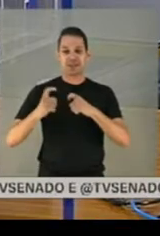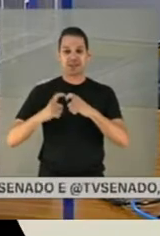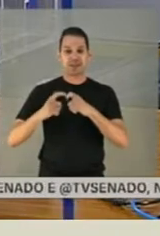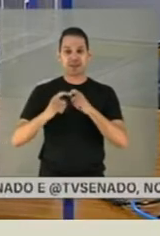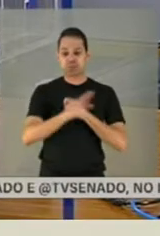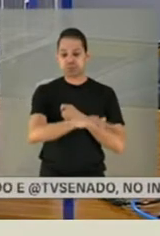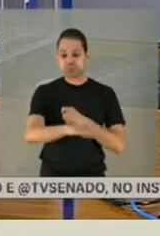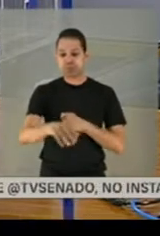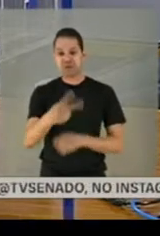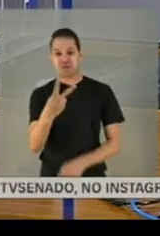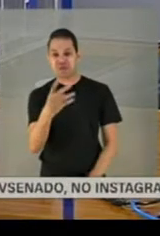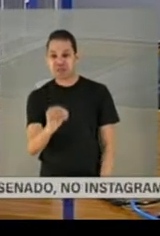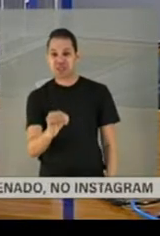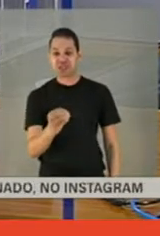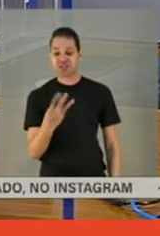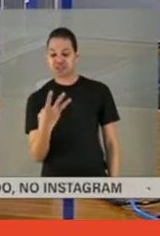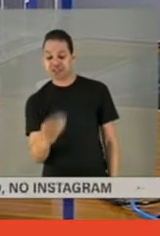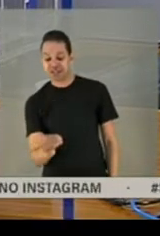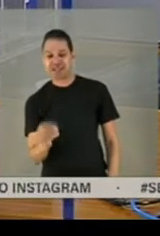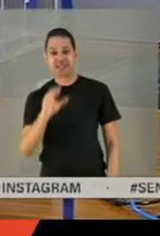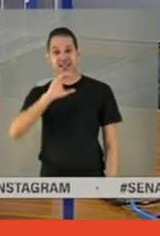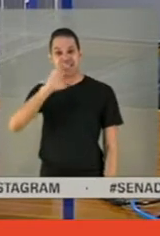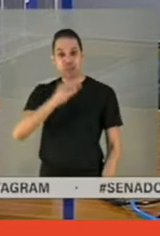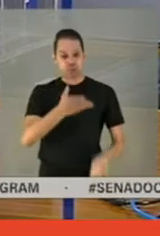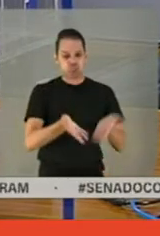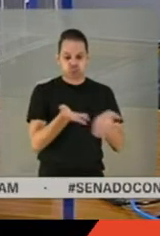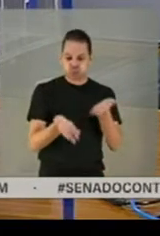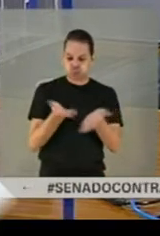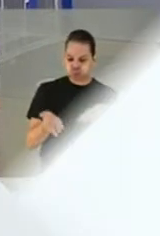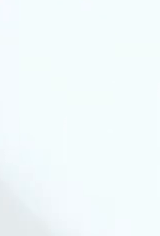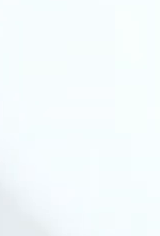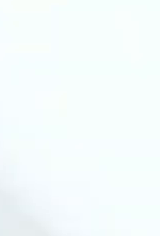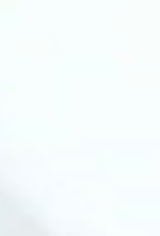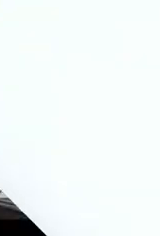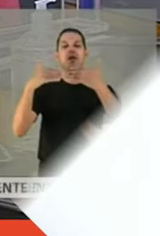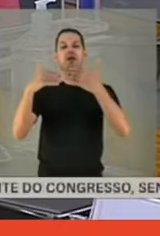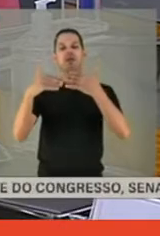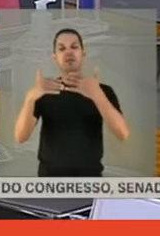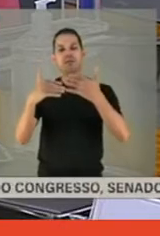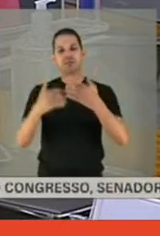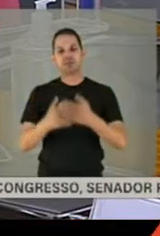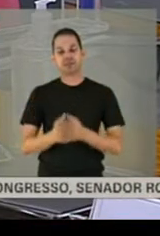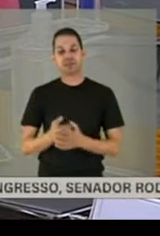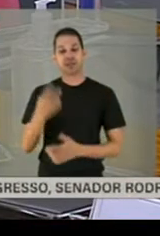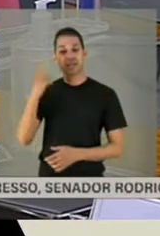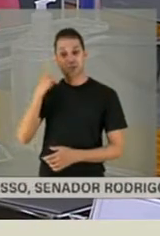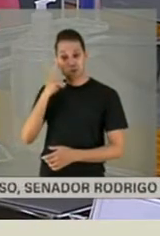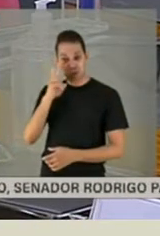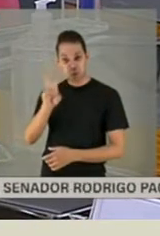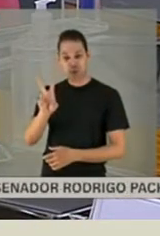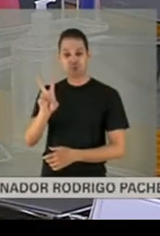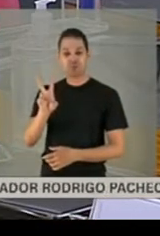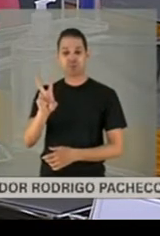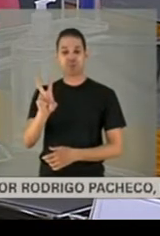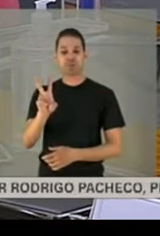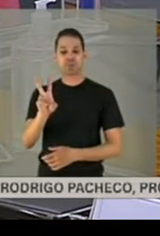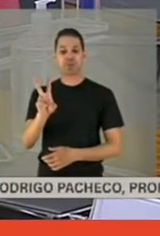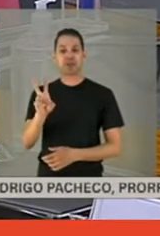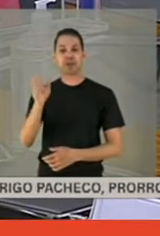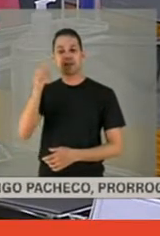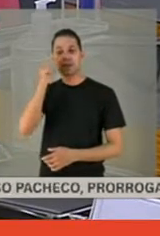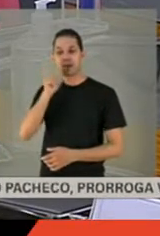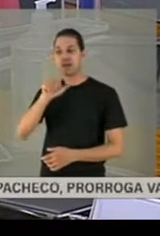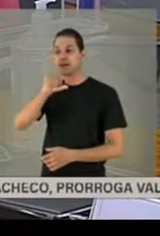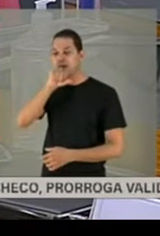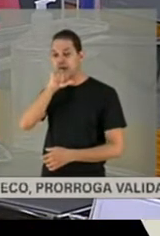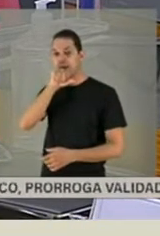crianças, num período de tempo que deveria atender 10. Dois dias depois do falecimento da minha mãe, meu pai